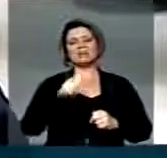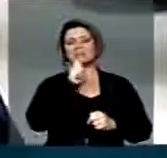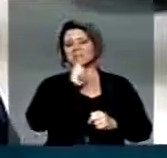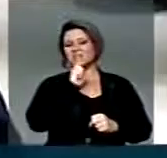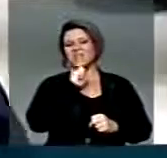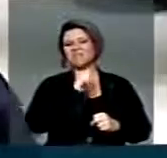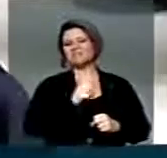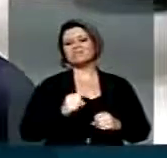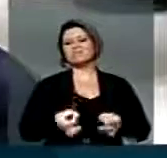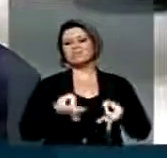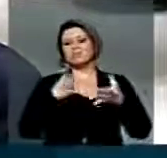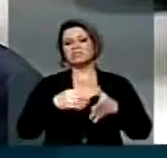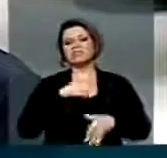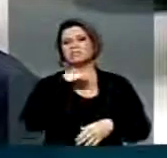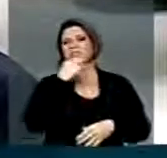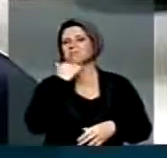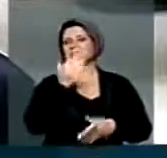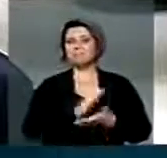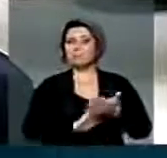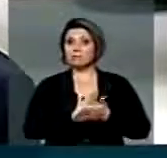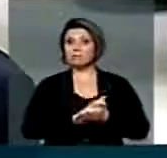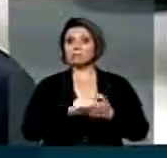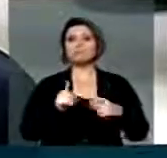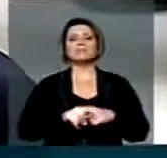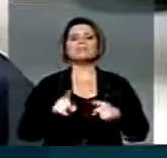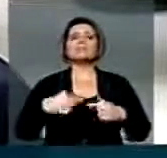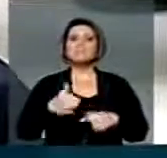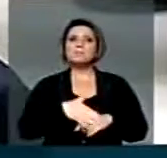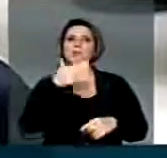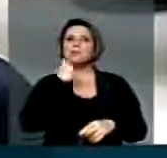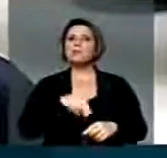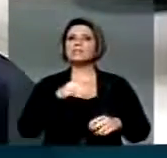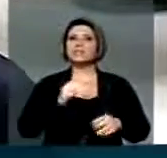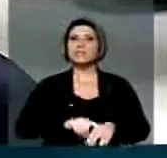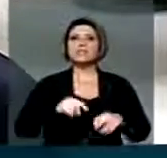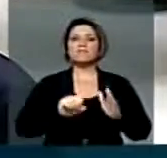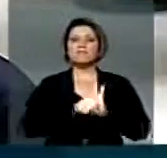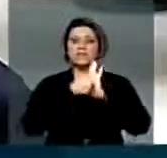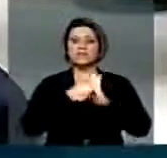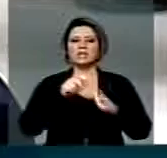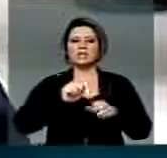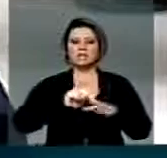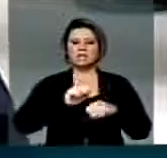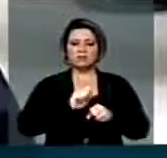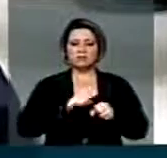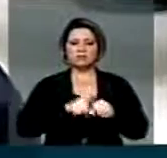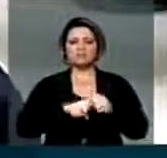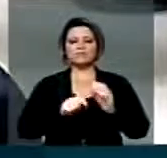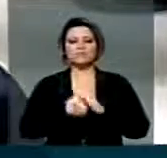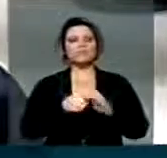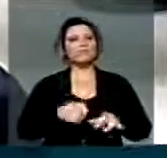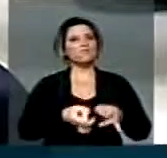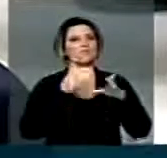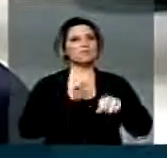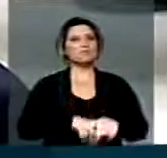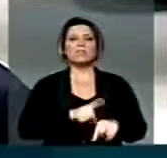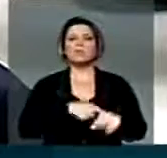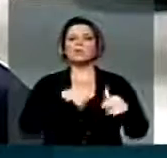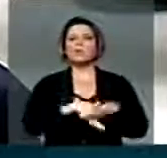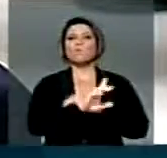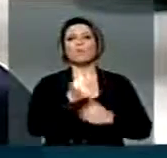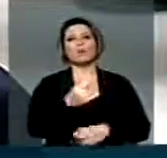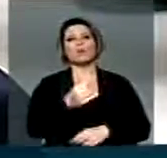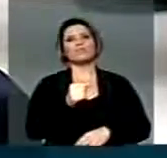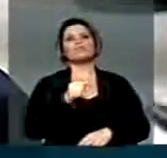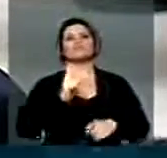vai para a Constituição e Justiça, nós acreditamos que vamos dar uma otimização nos leilões e com isso fazer com que o